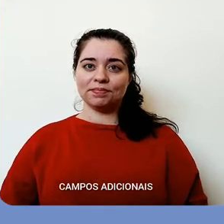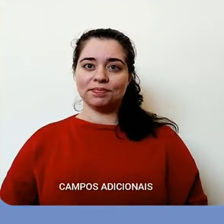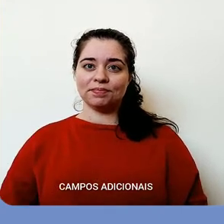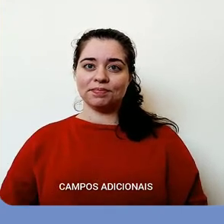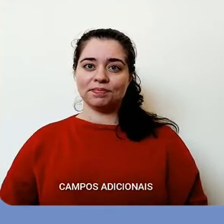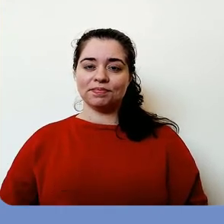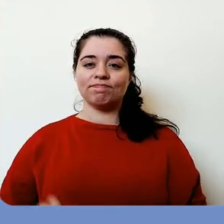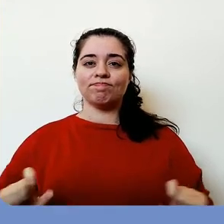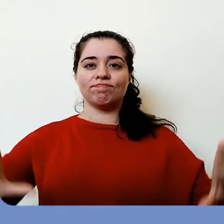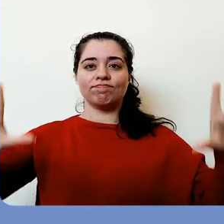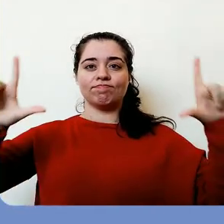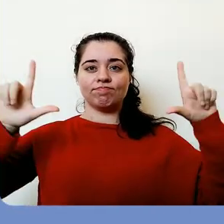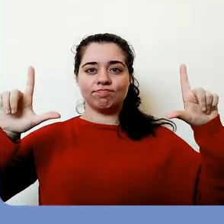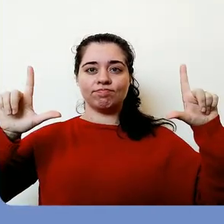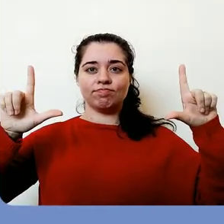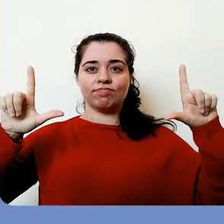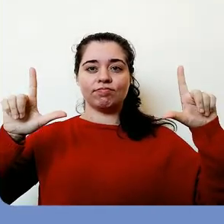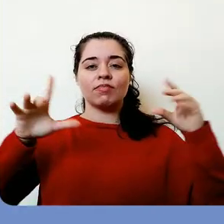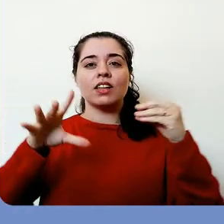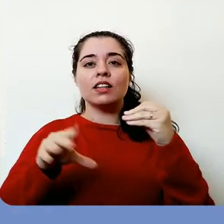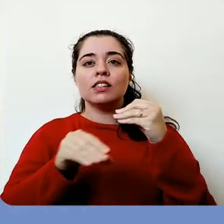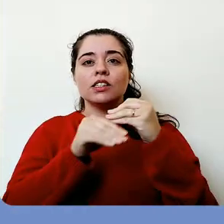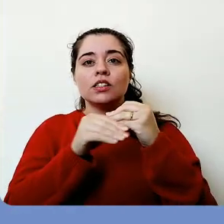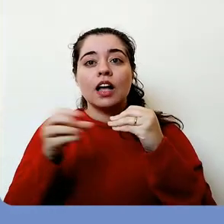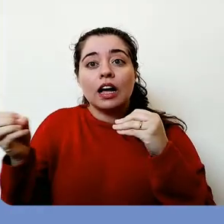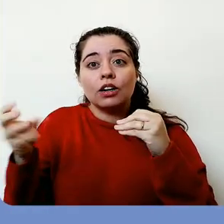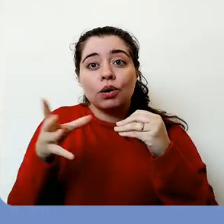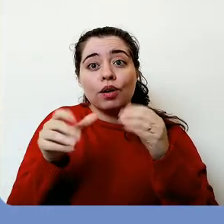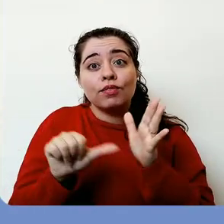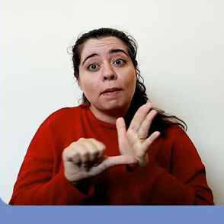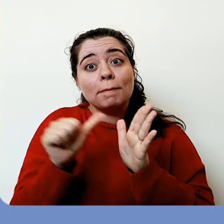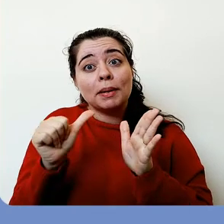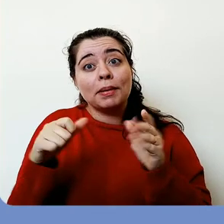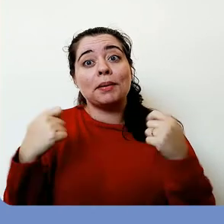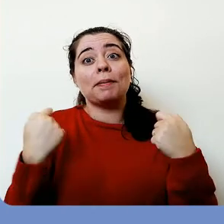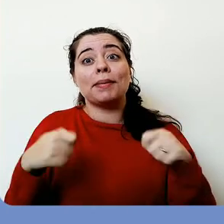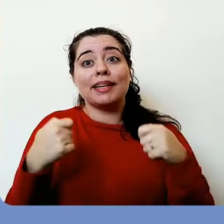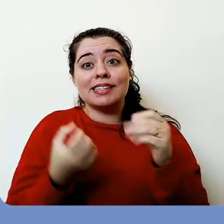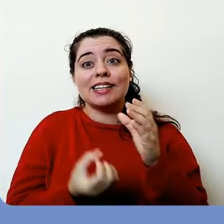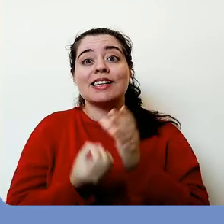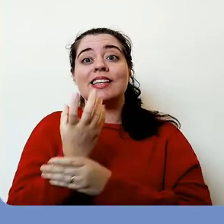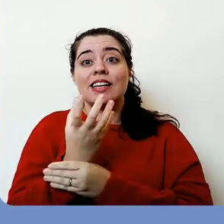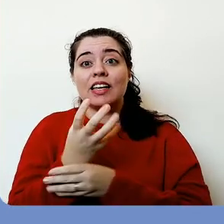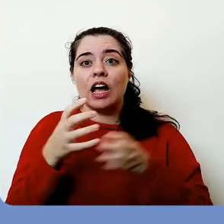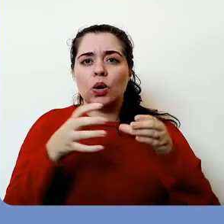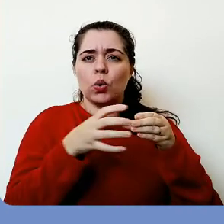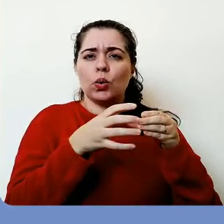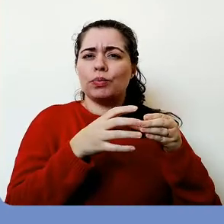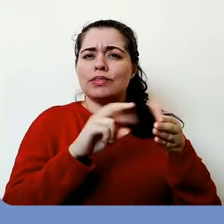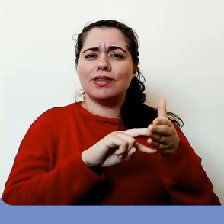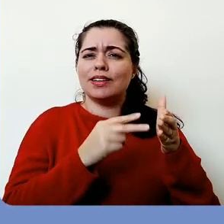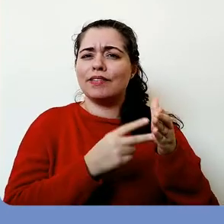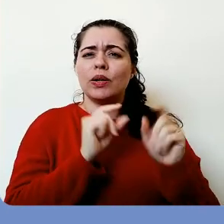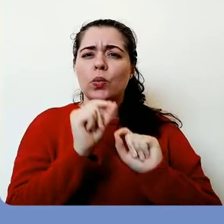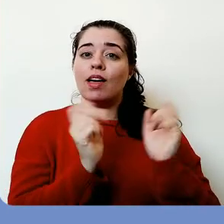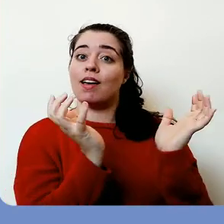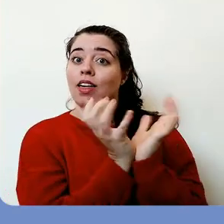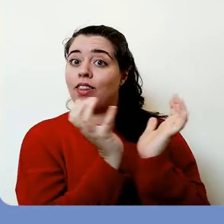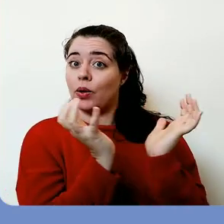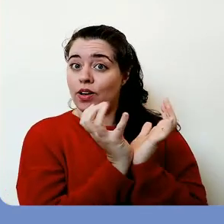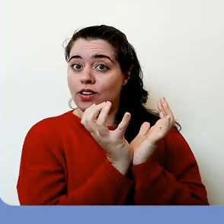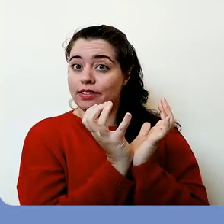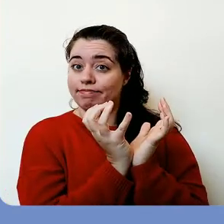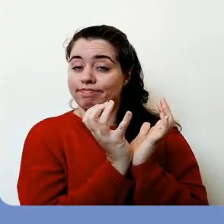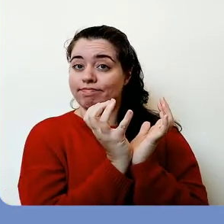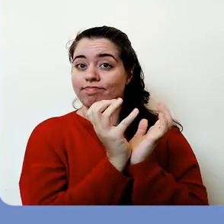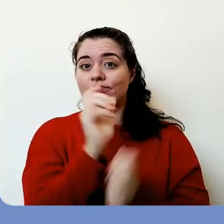adicionais. Para adicionar um novo campo é preciso primeiro criar um grupo. Um grupo é uma categoria de campos.